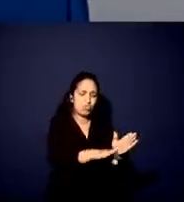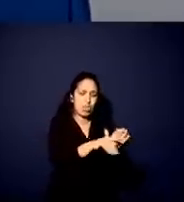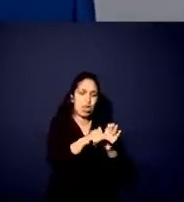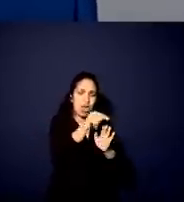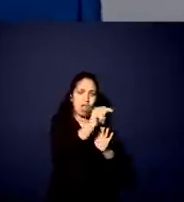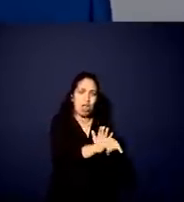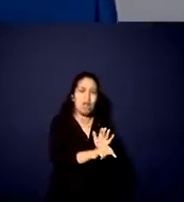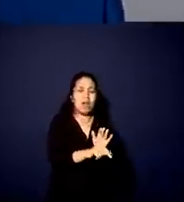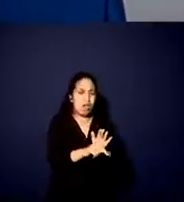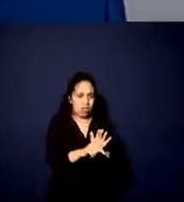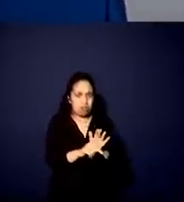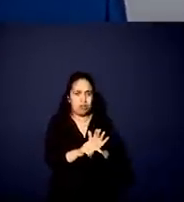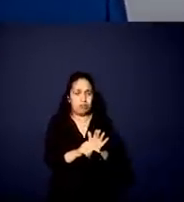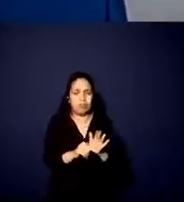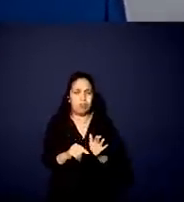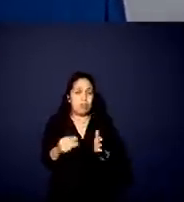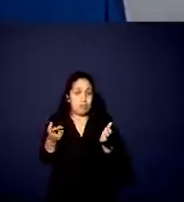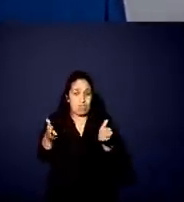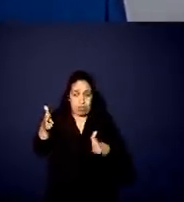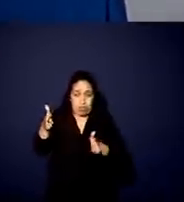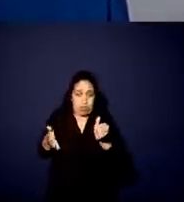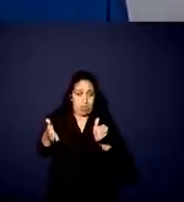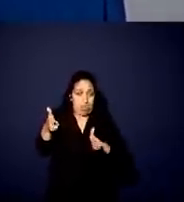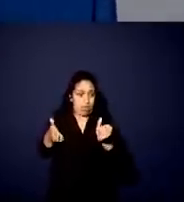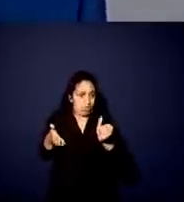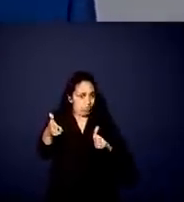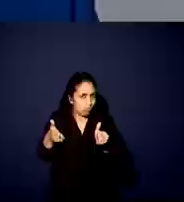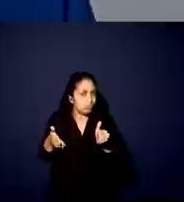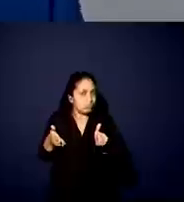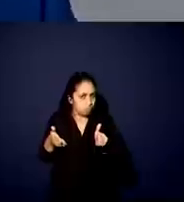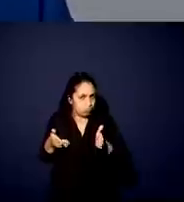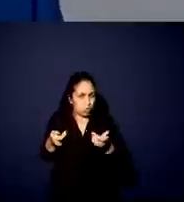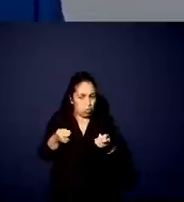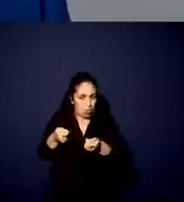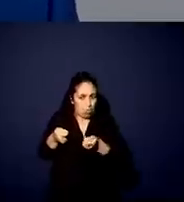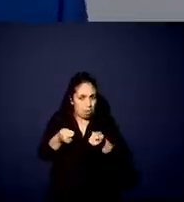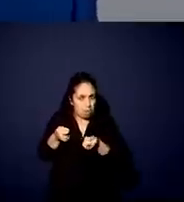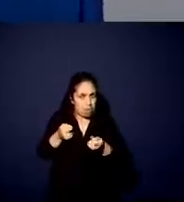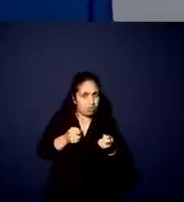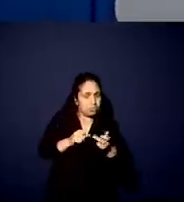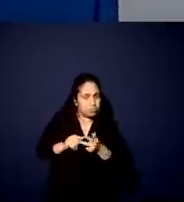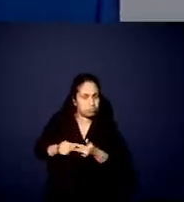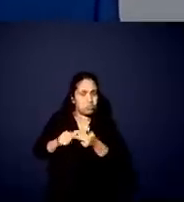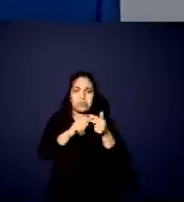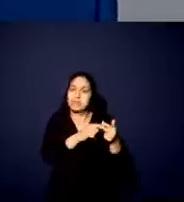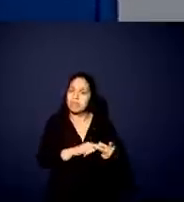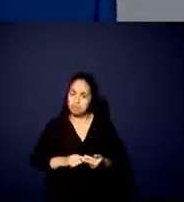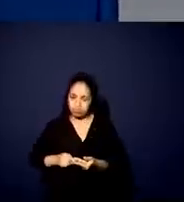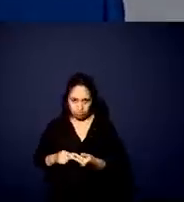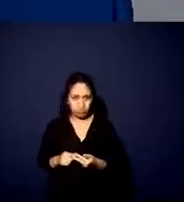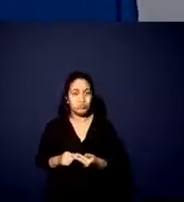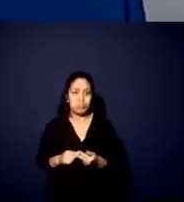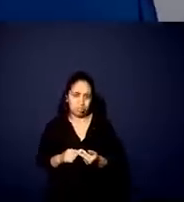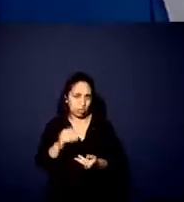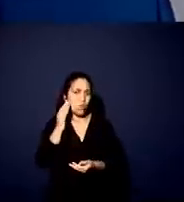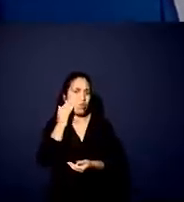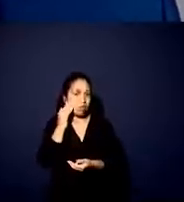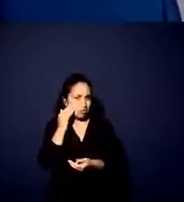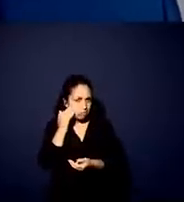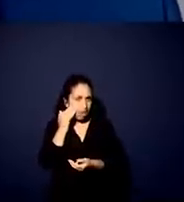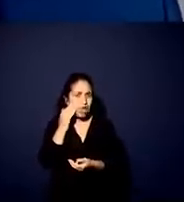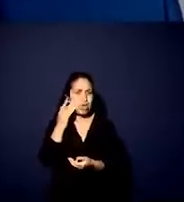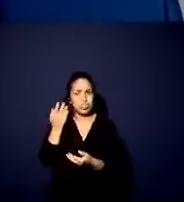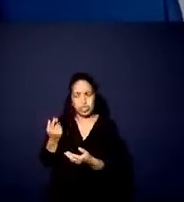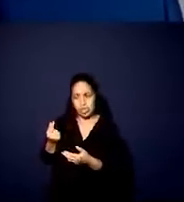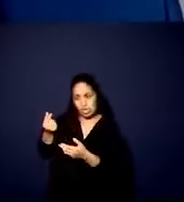a gente tenha aí, realmente, um período de compensação, um período de ajuste. Então, isso a gente entende que prejudica a